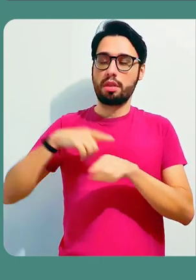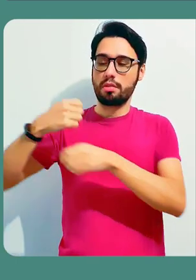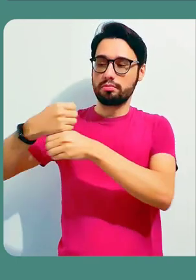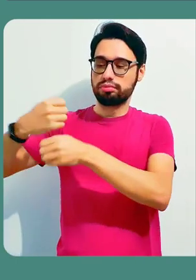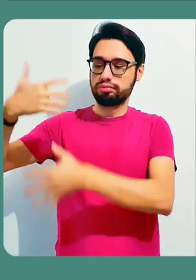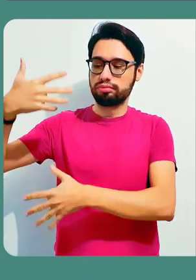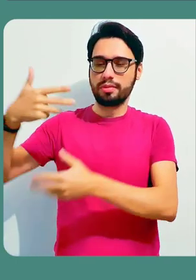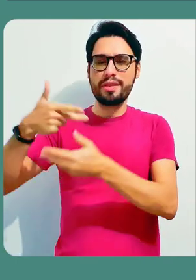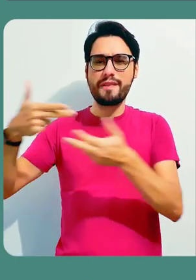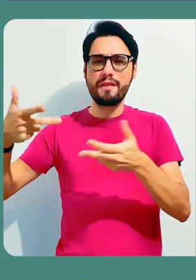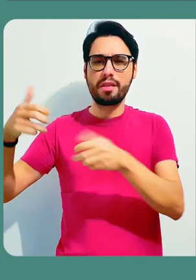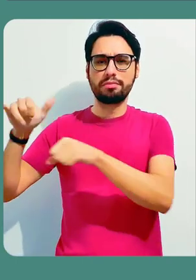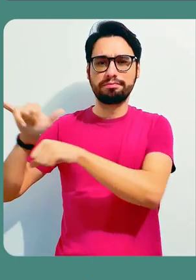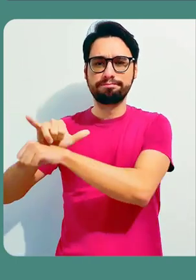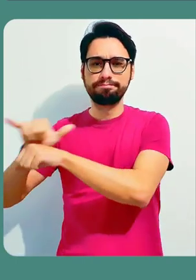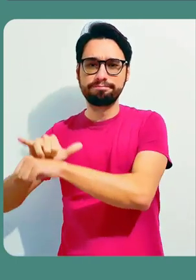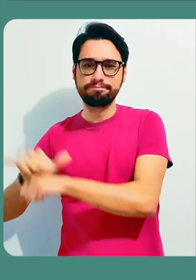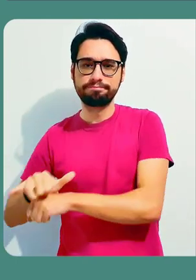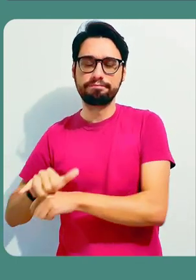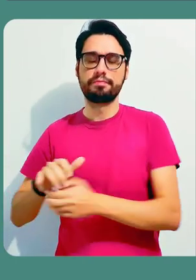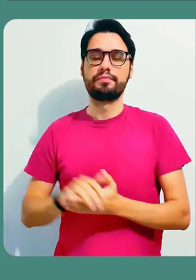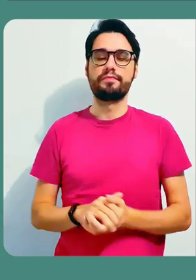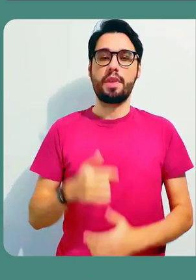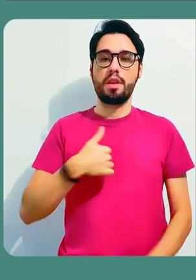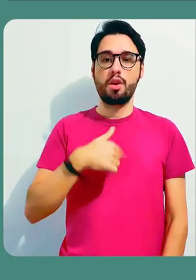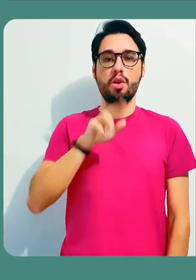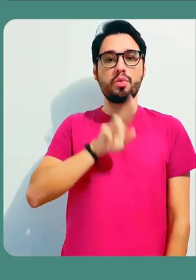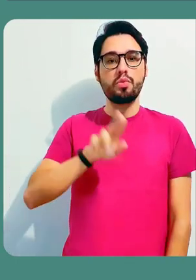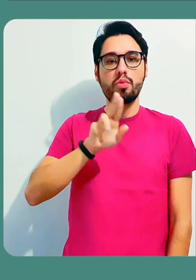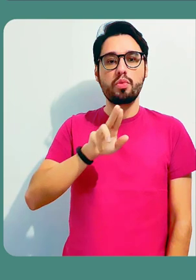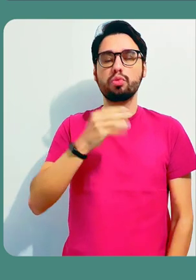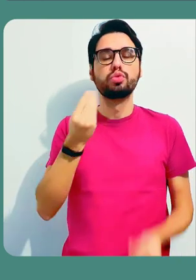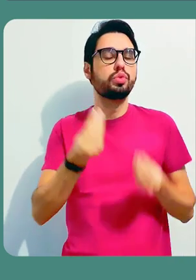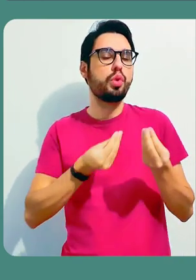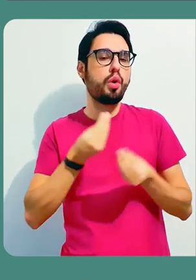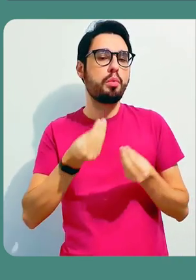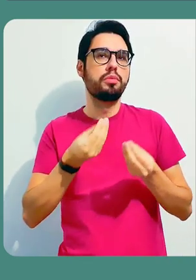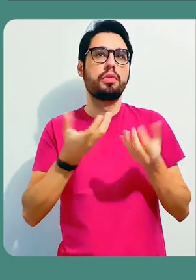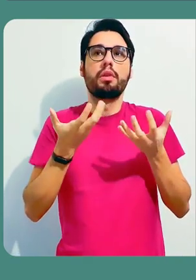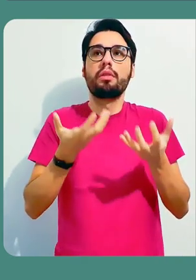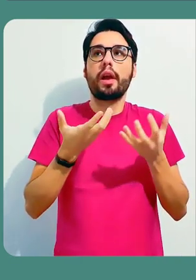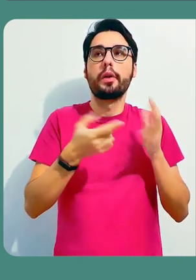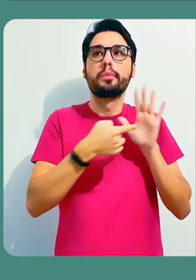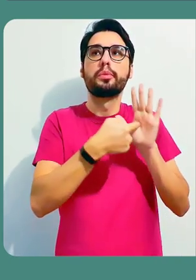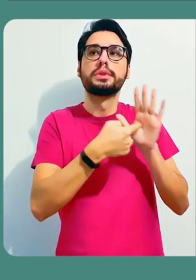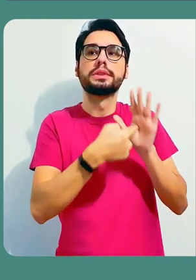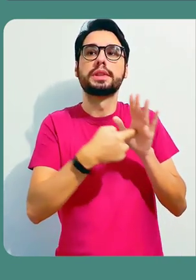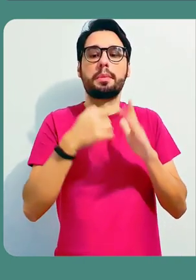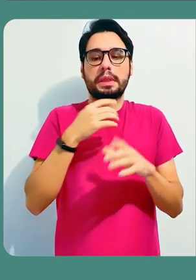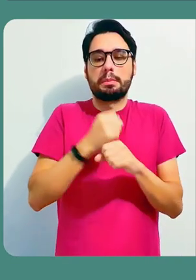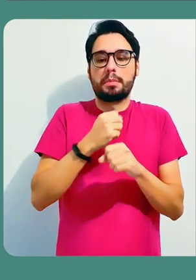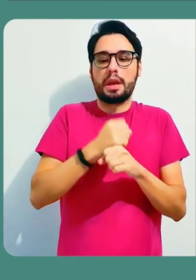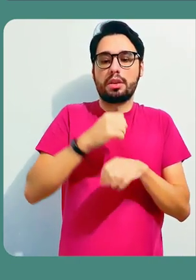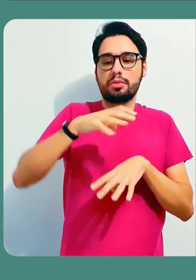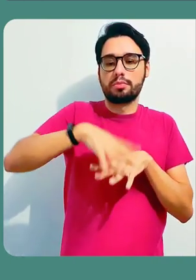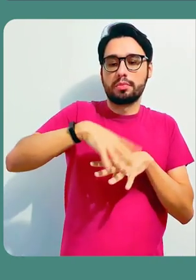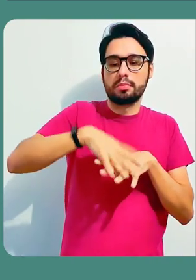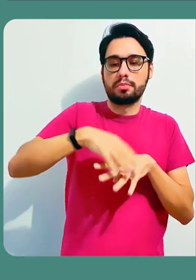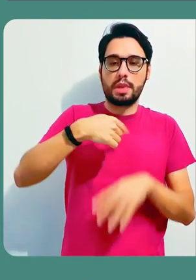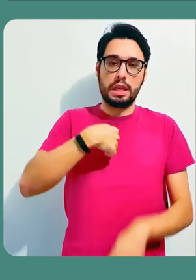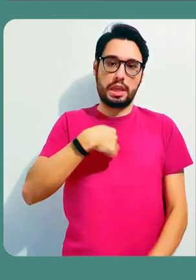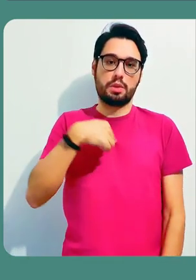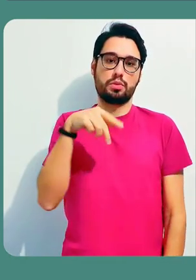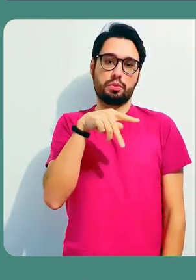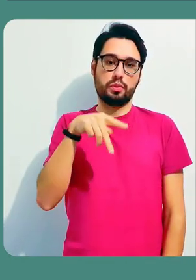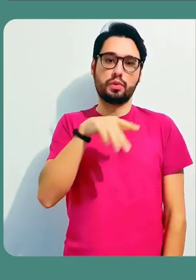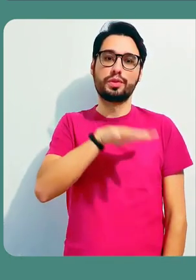uma outra página. E aqui na lateral, então, eu tenho uma série de ferramentas. Eu utilizo o Jamboard para fazer